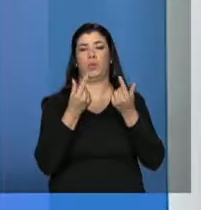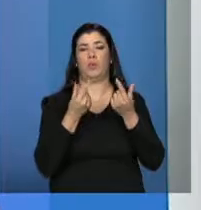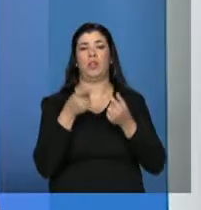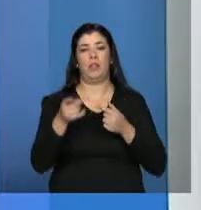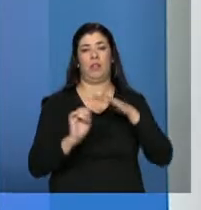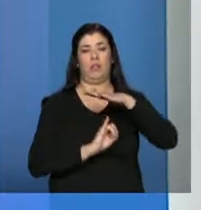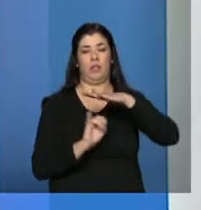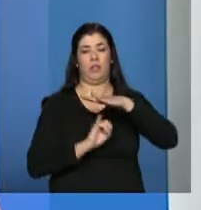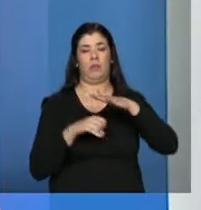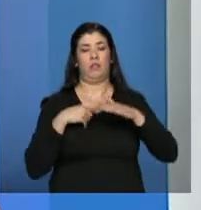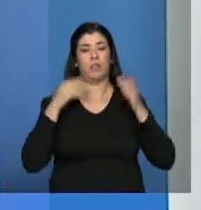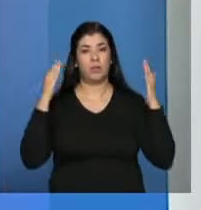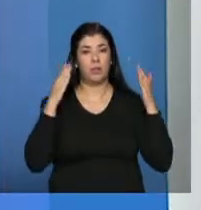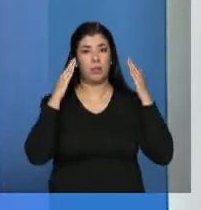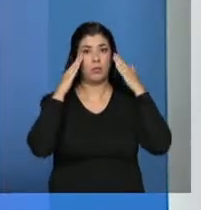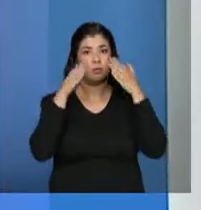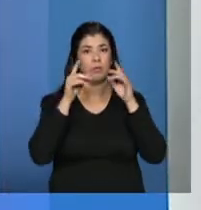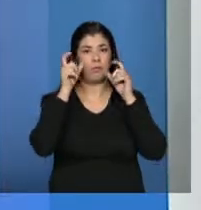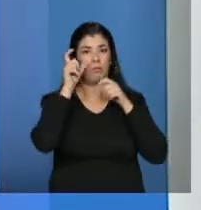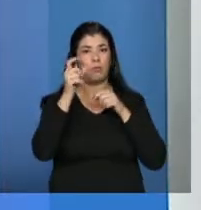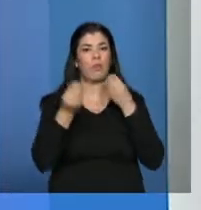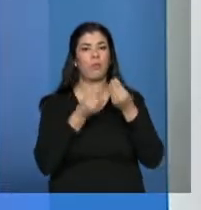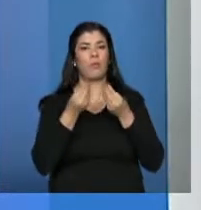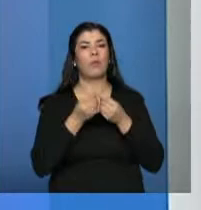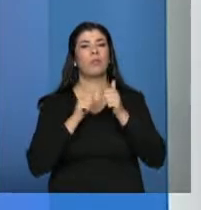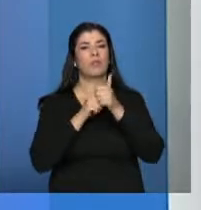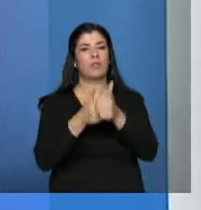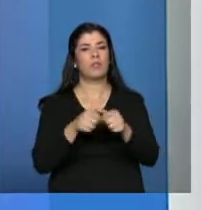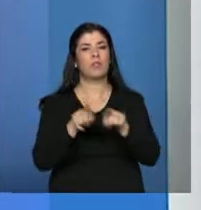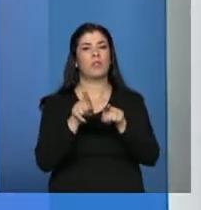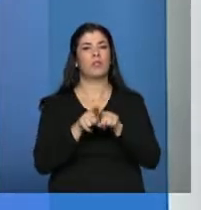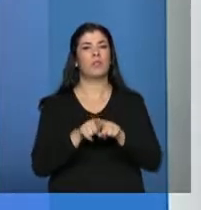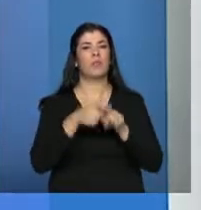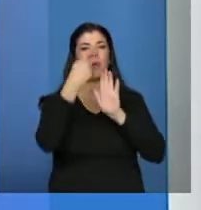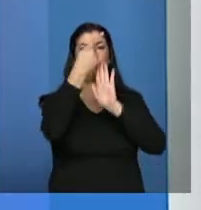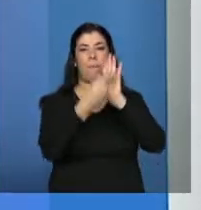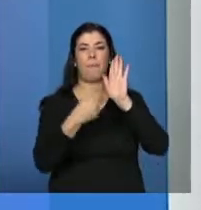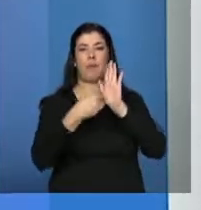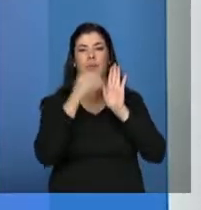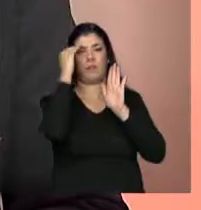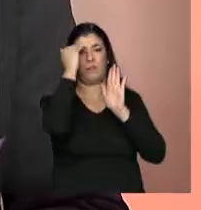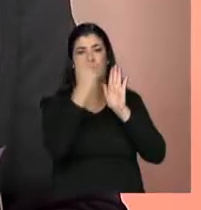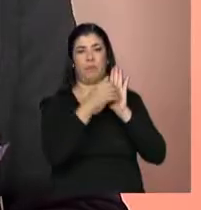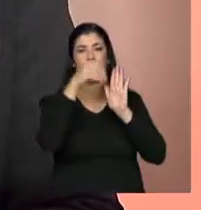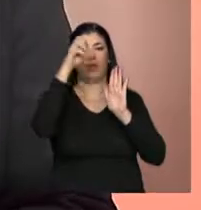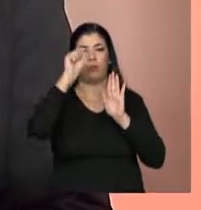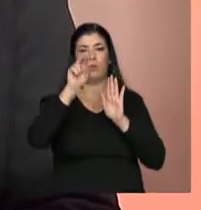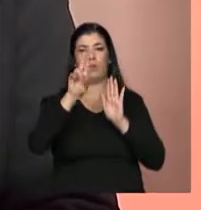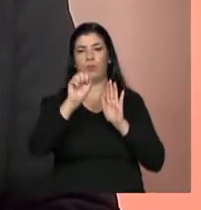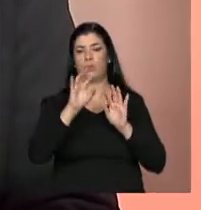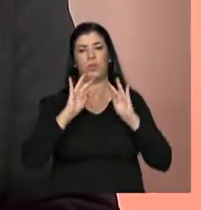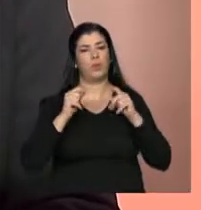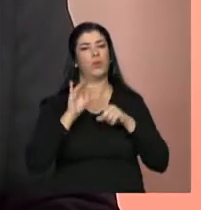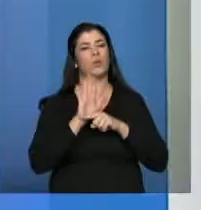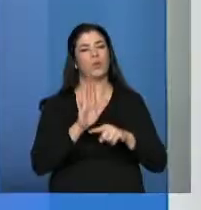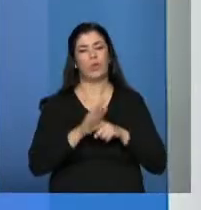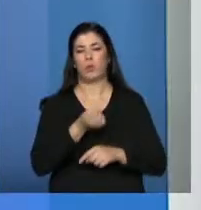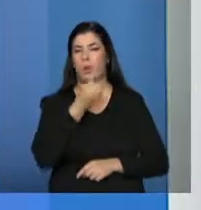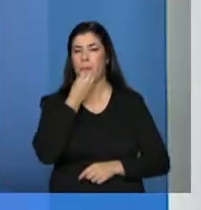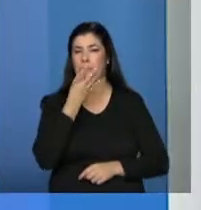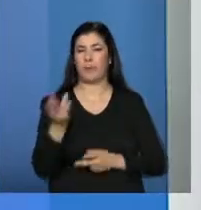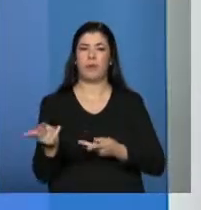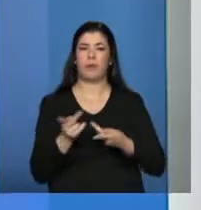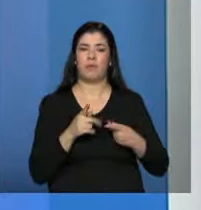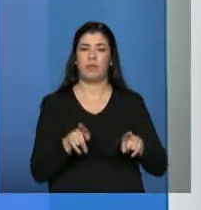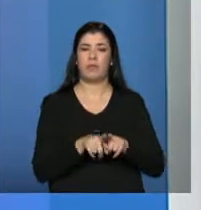antenadas também para seguir e para se formatar, para estar dentro dos SUAS. Toda ajuda é bem-vinda, né? Toda ajuda é bem-vinda